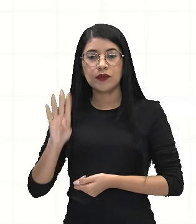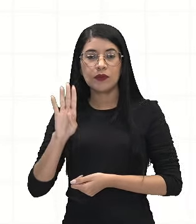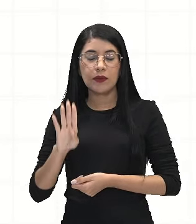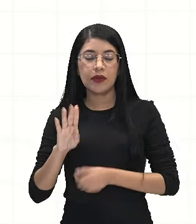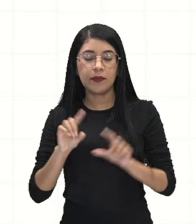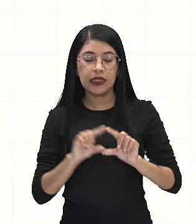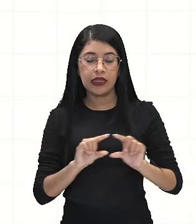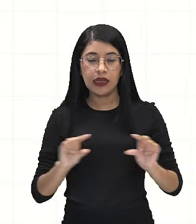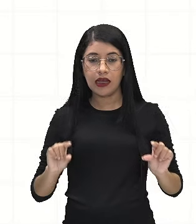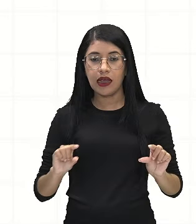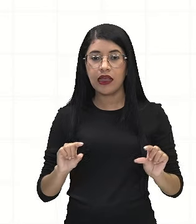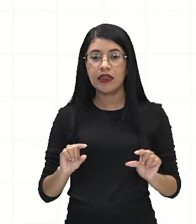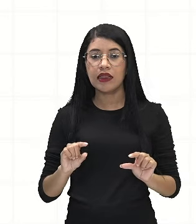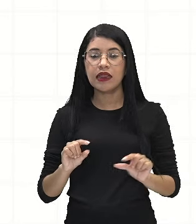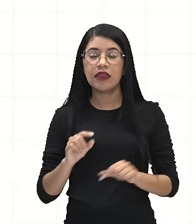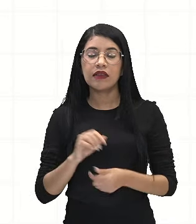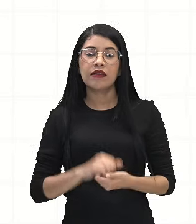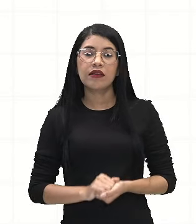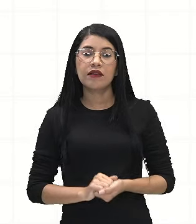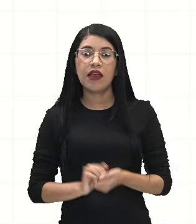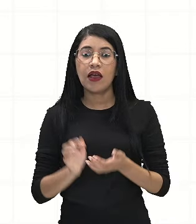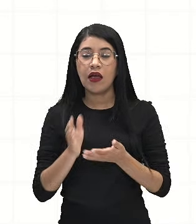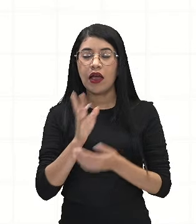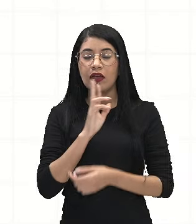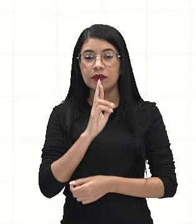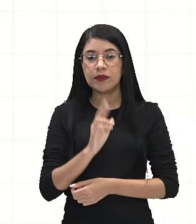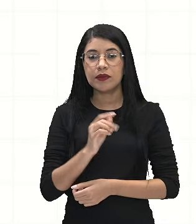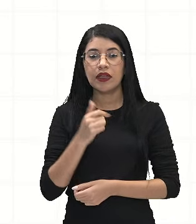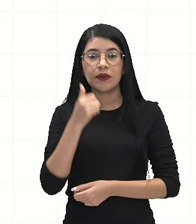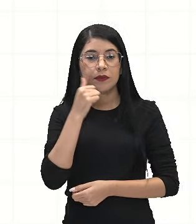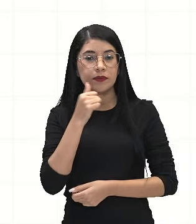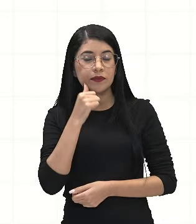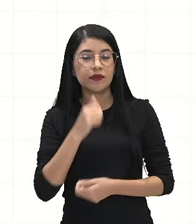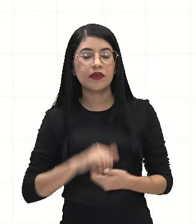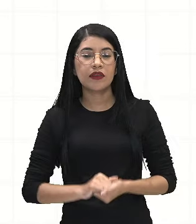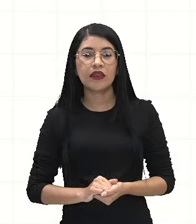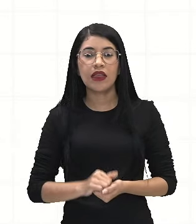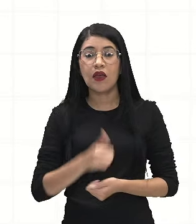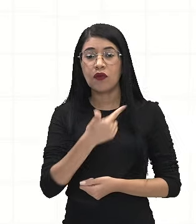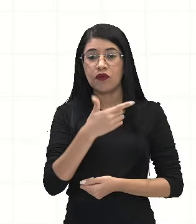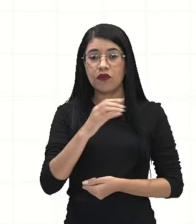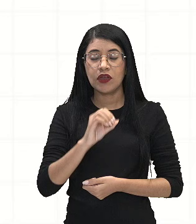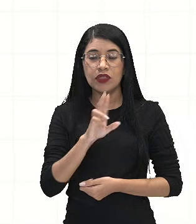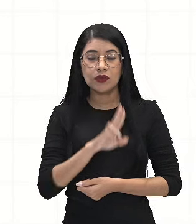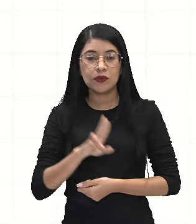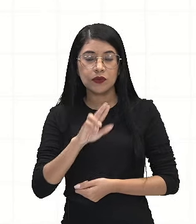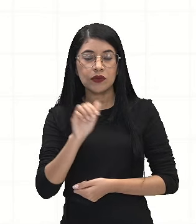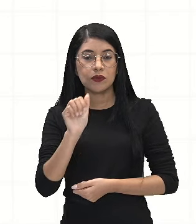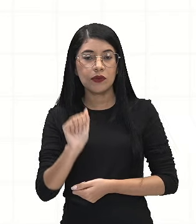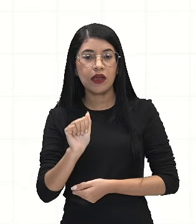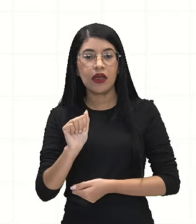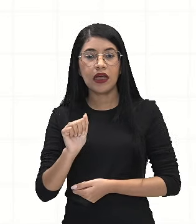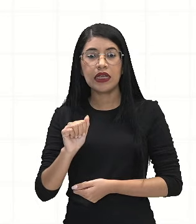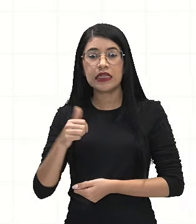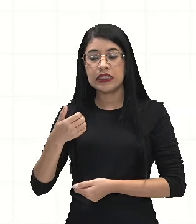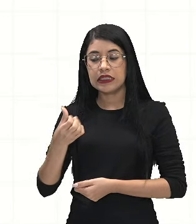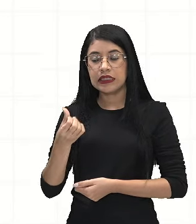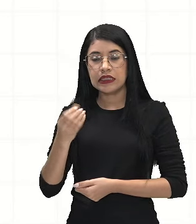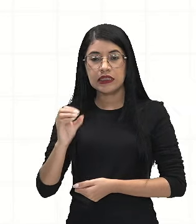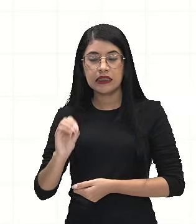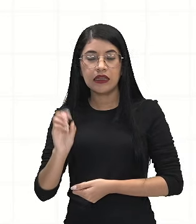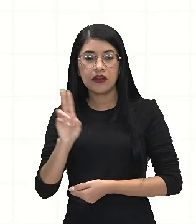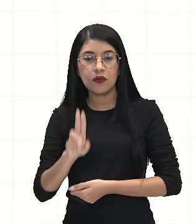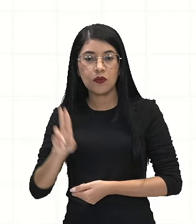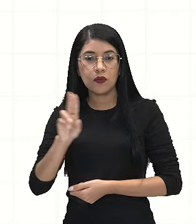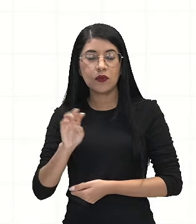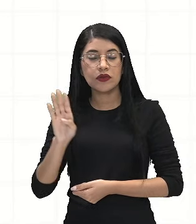mulheres. Então, 20 mulheres utilizam o perfume A e 60 mulheres utilizam o perfume B.